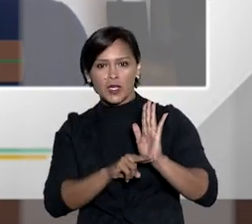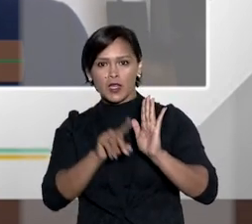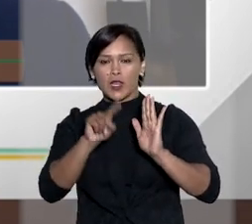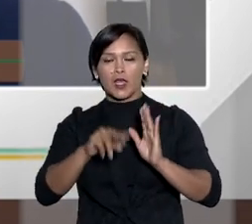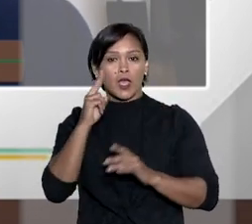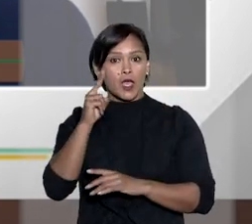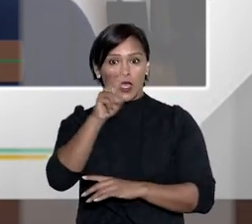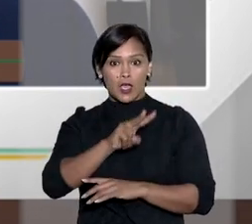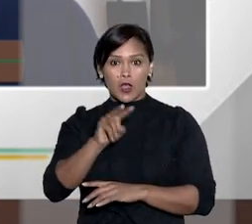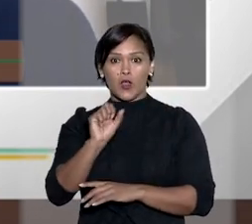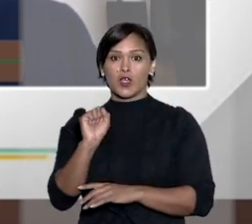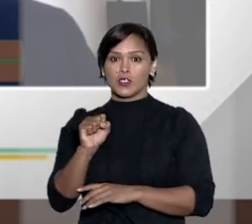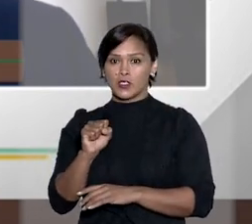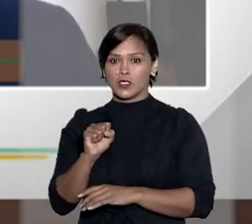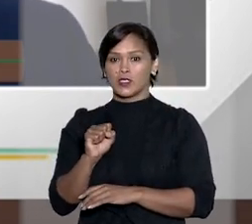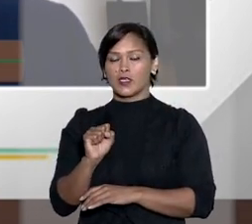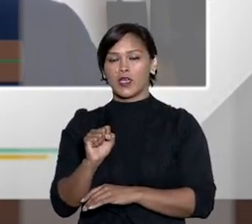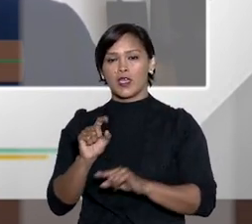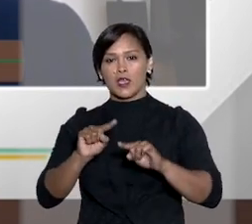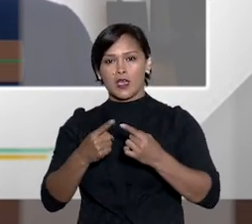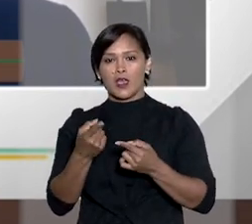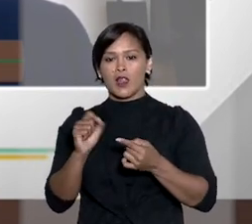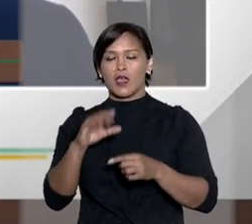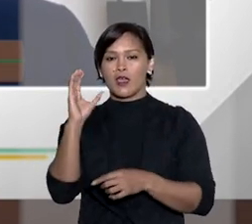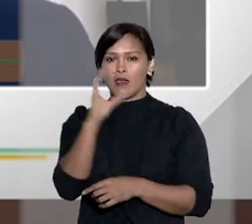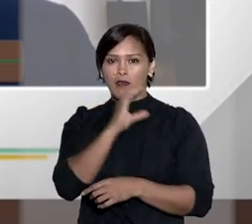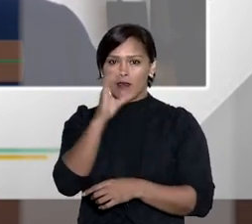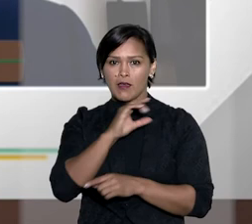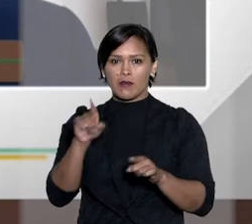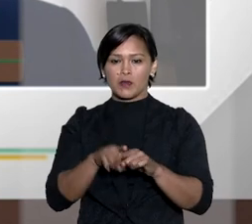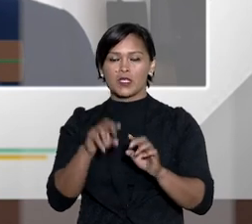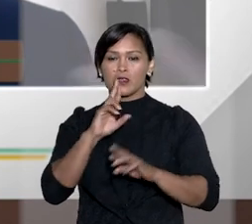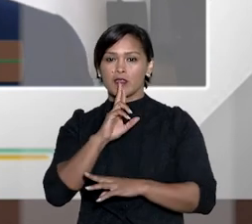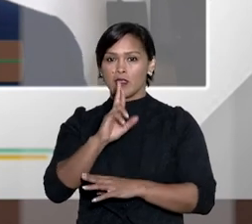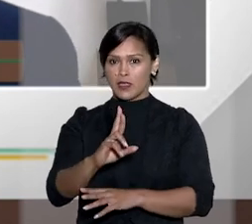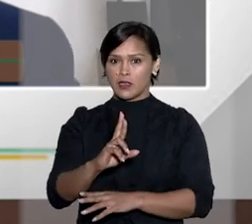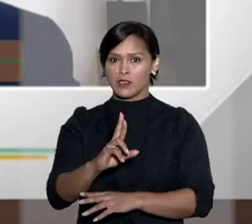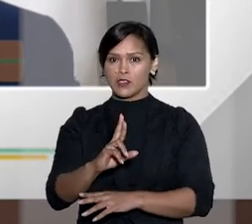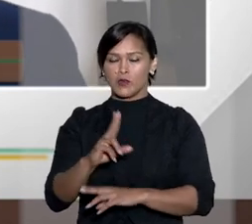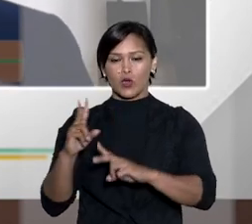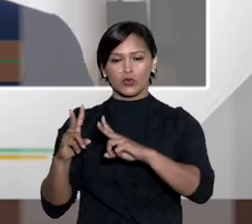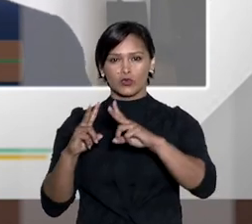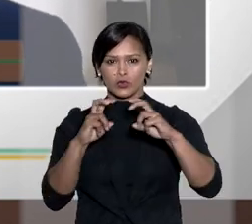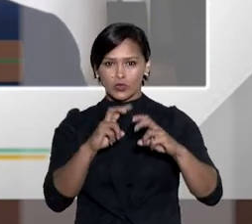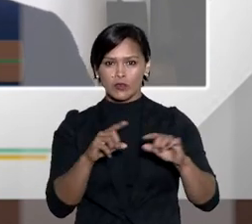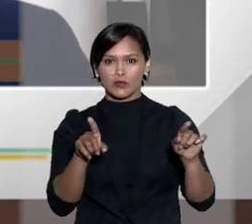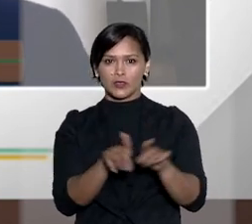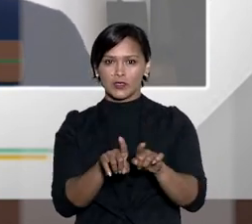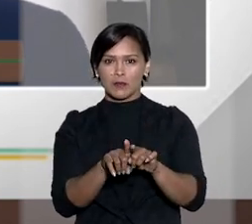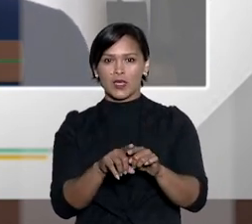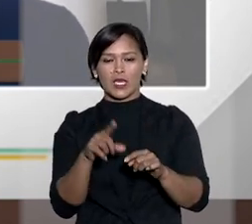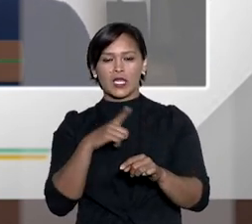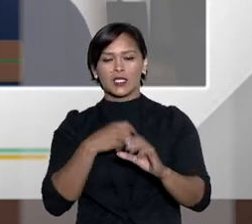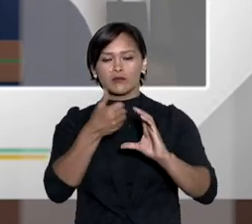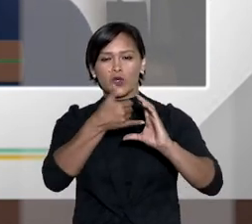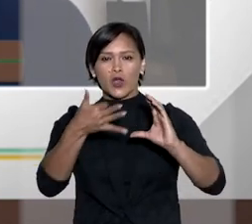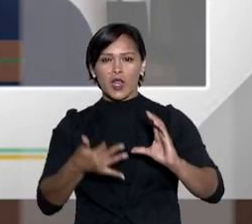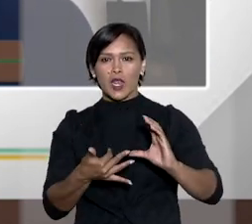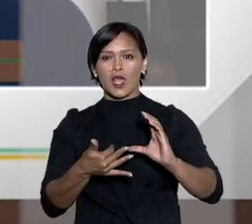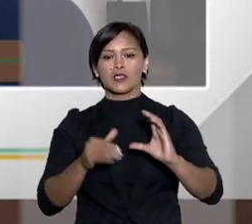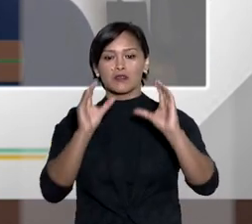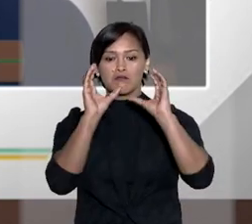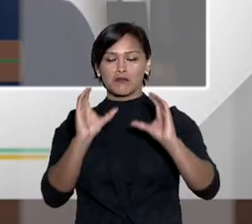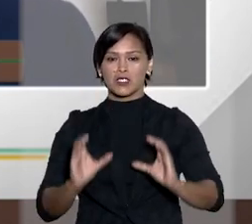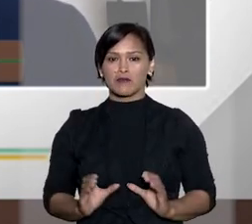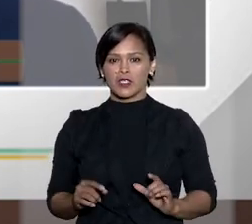do conselho nacional de justiça então eu vejo que além da efetividade da solução dos